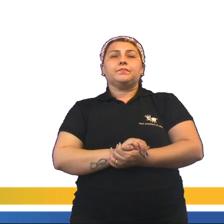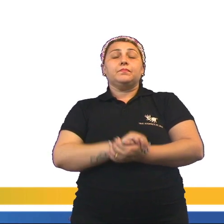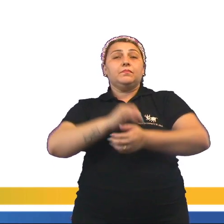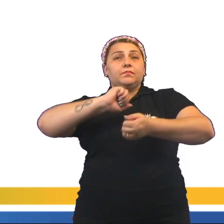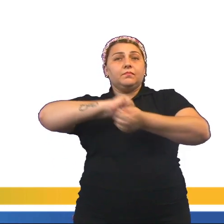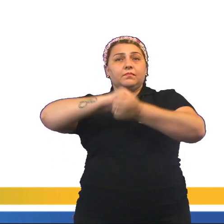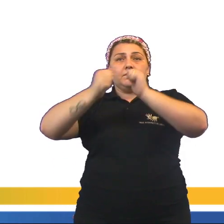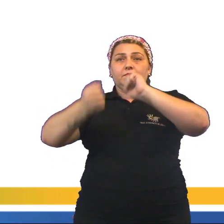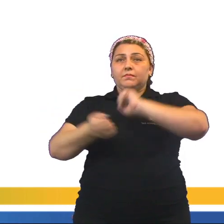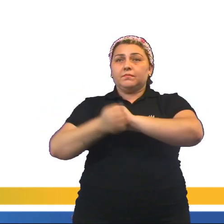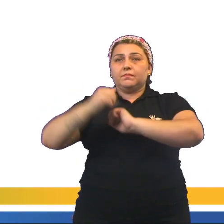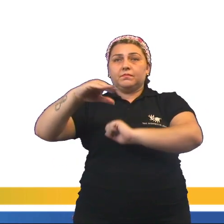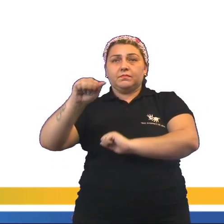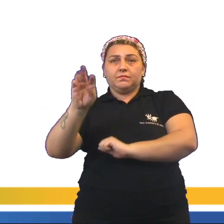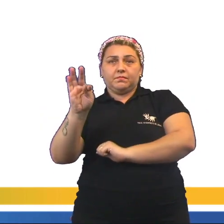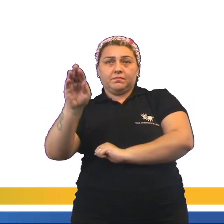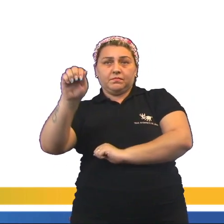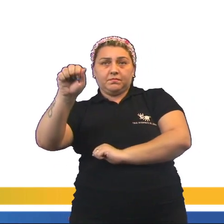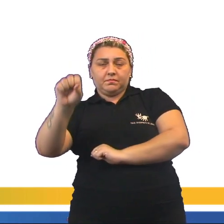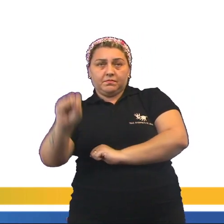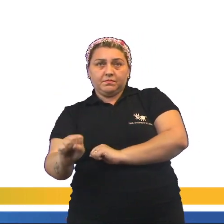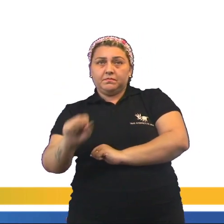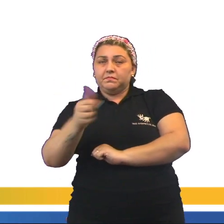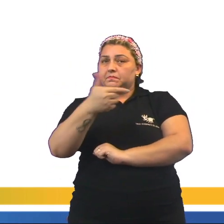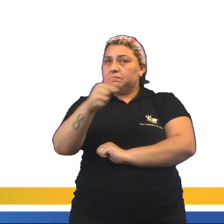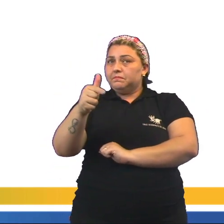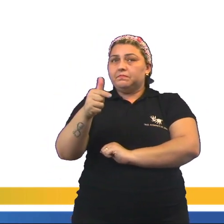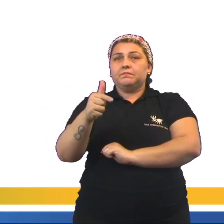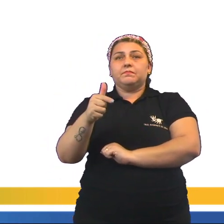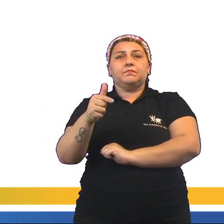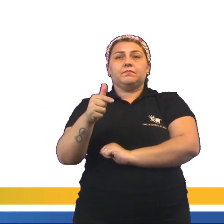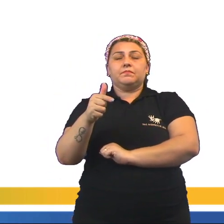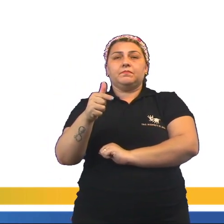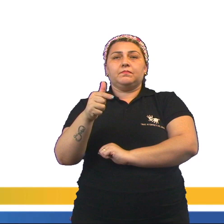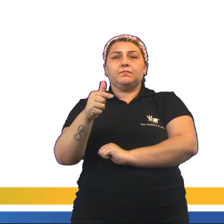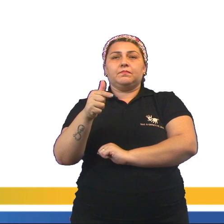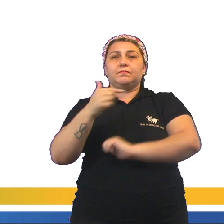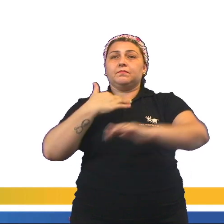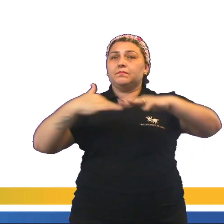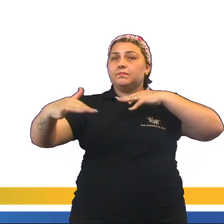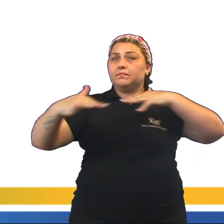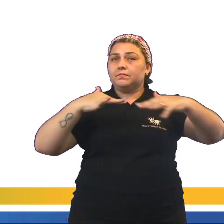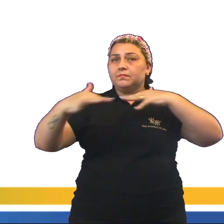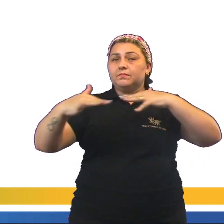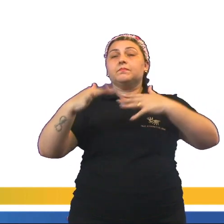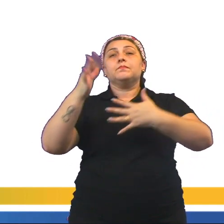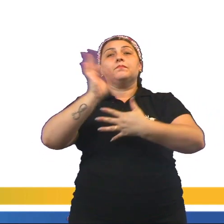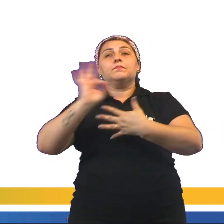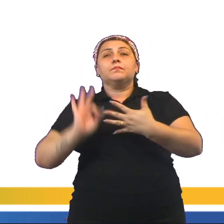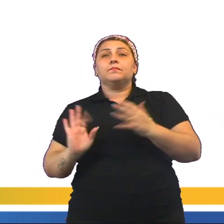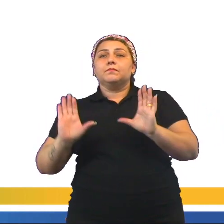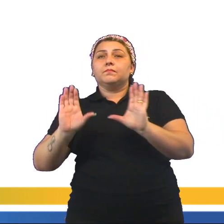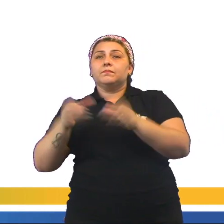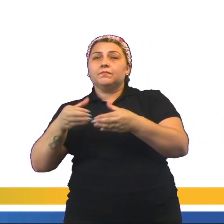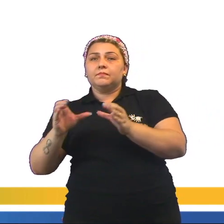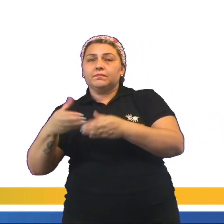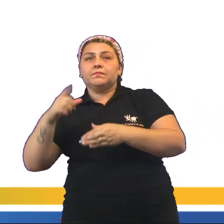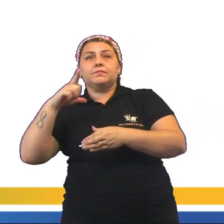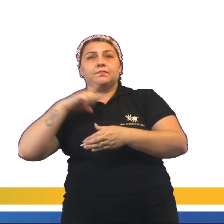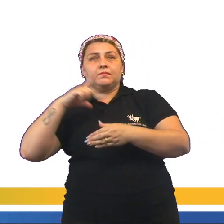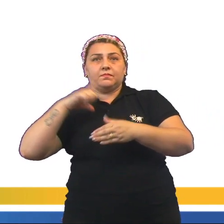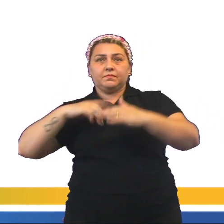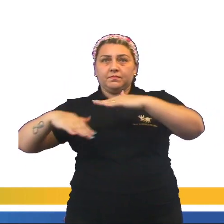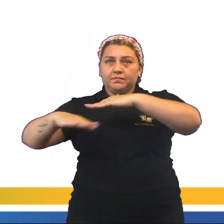Associado a castas, nós temos assim, não há mobilidade. Classes sociais, nós temos